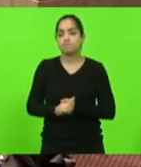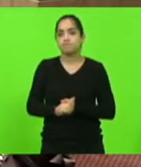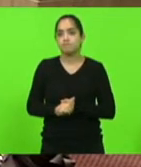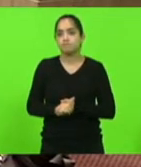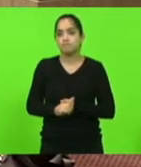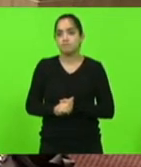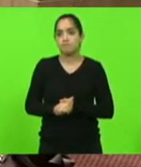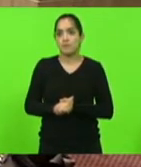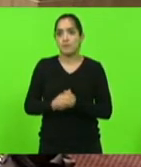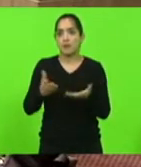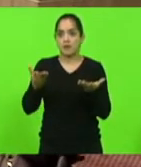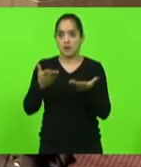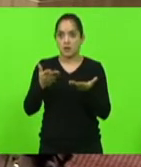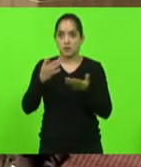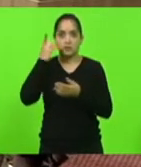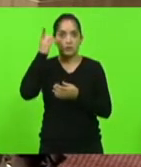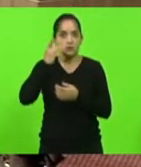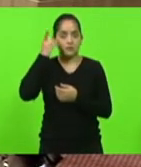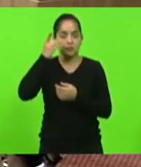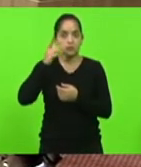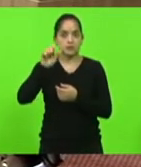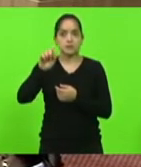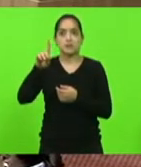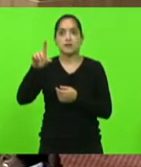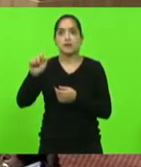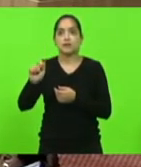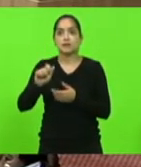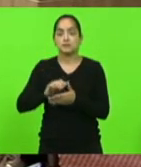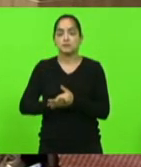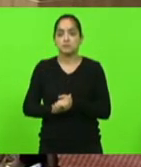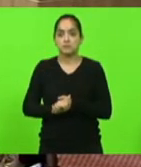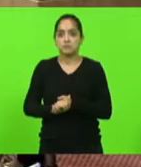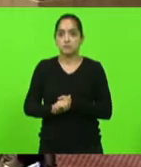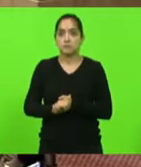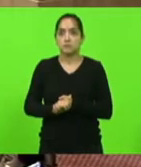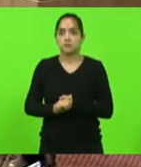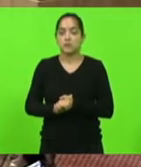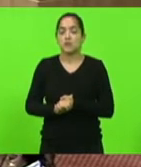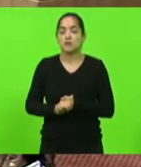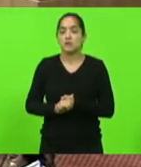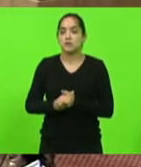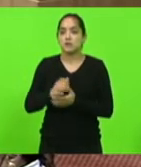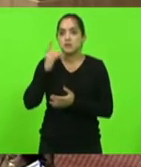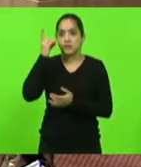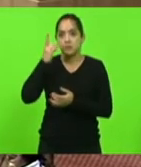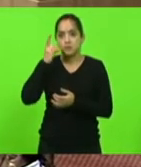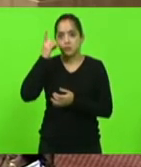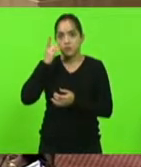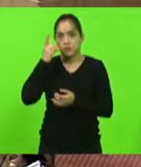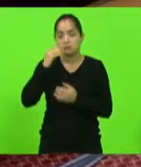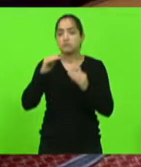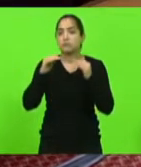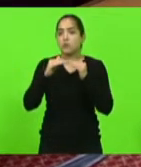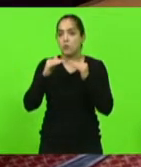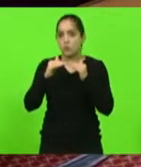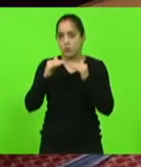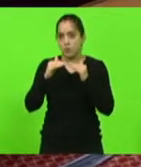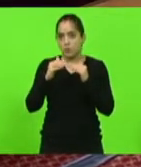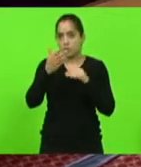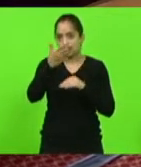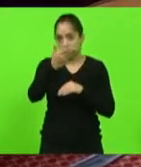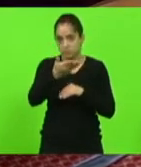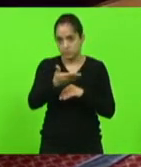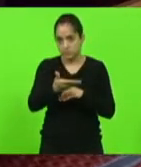A palavra, deputada Ada de Luca. Na sequência, deputado Nel de Sareta. Deputado Scudillac, eu concordo com o senhor que tem várias